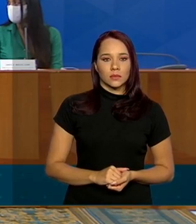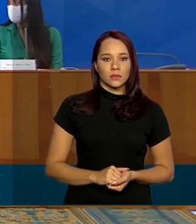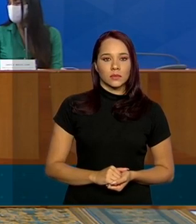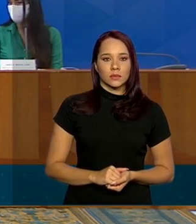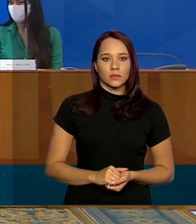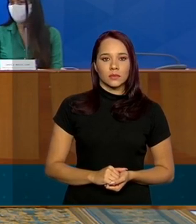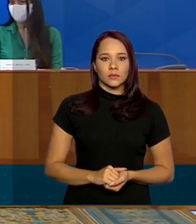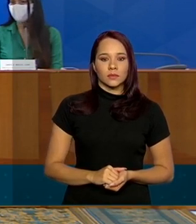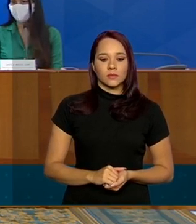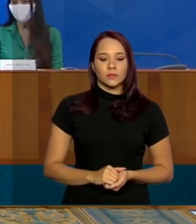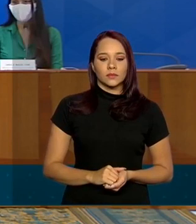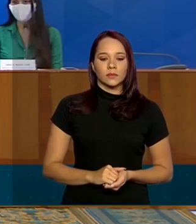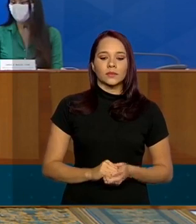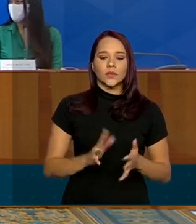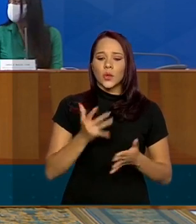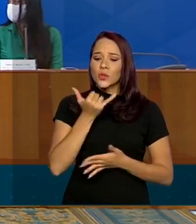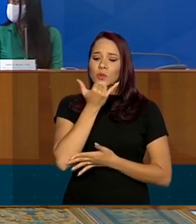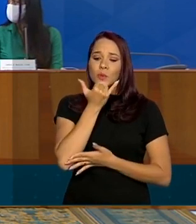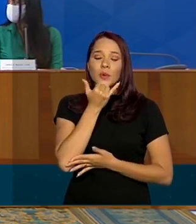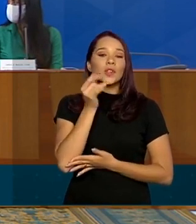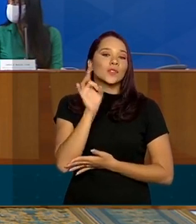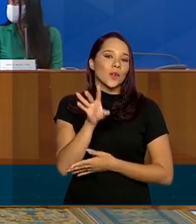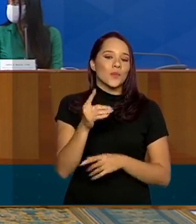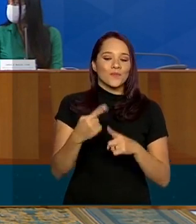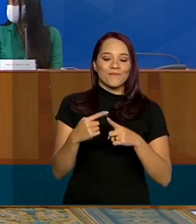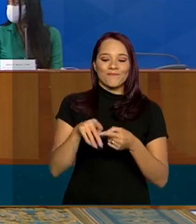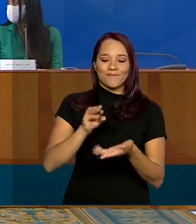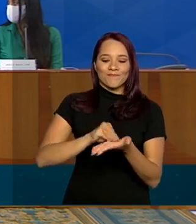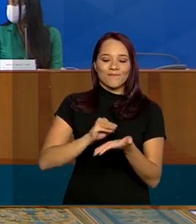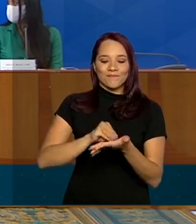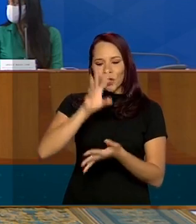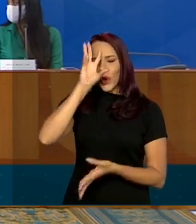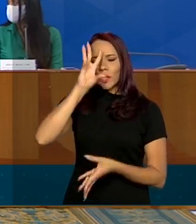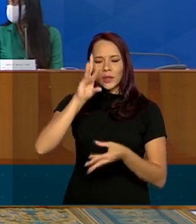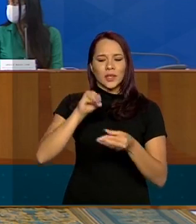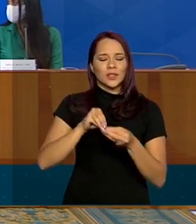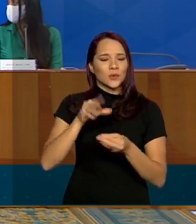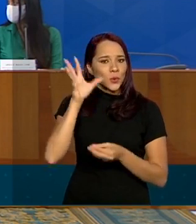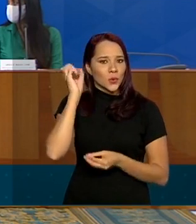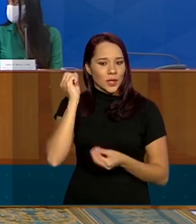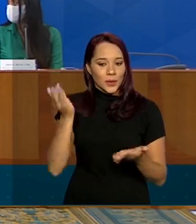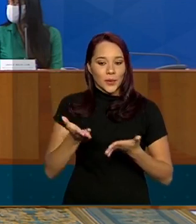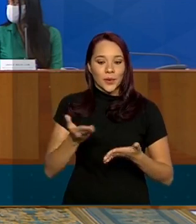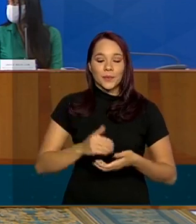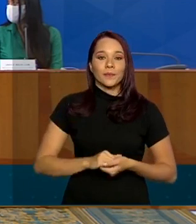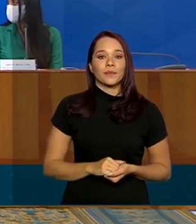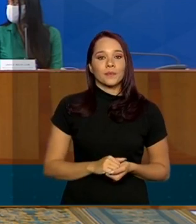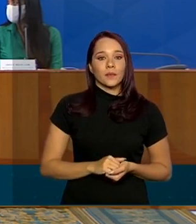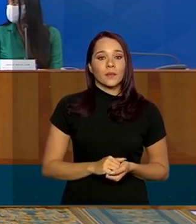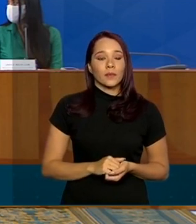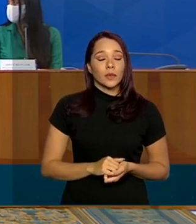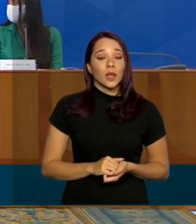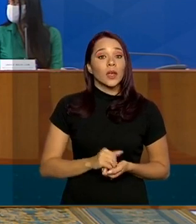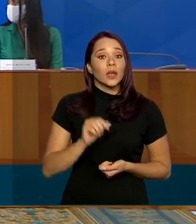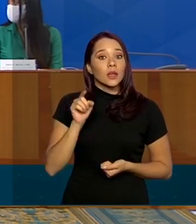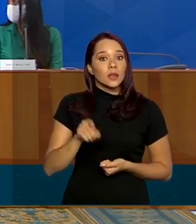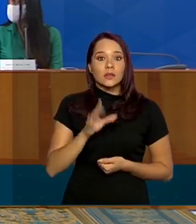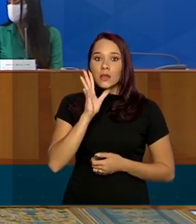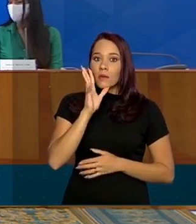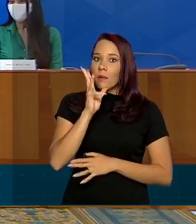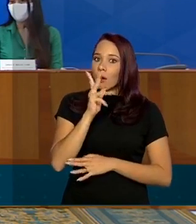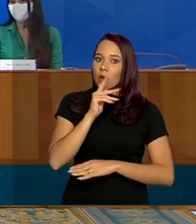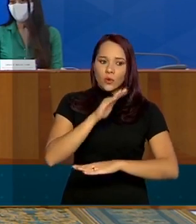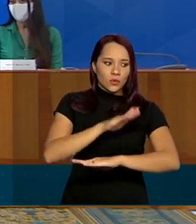não desculpa só porque faltou agora entendi eu escutei agora isso leva o dia